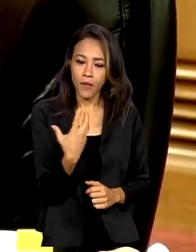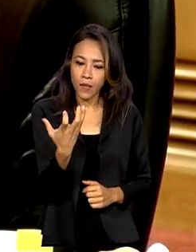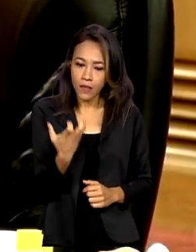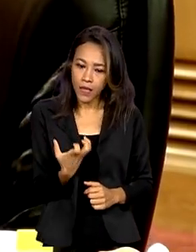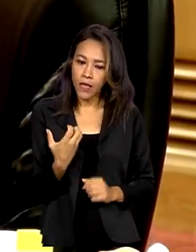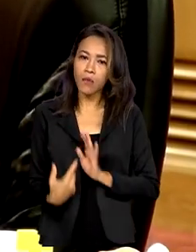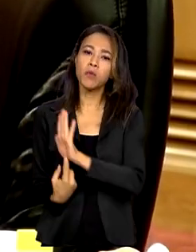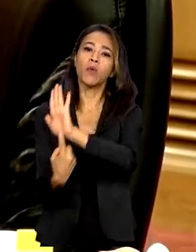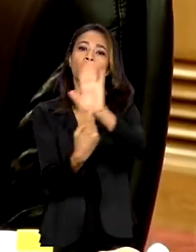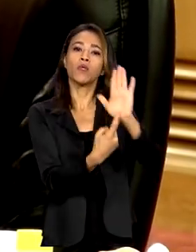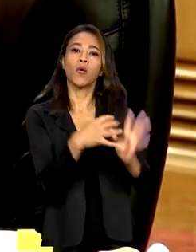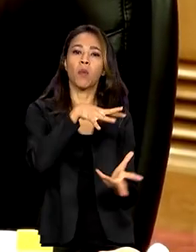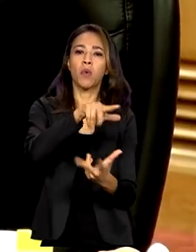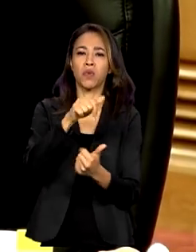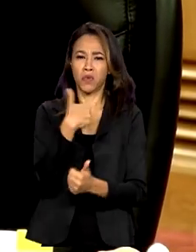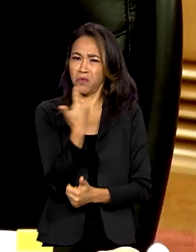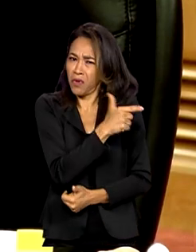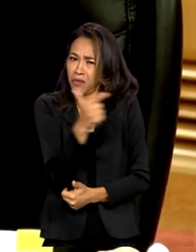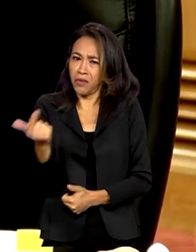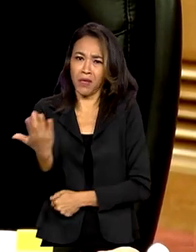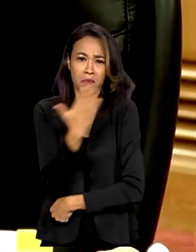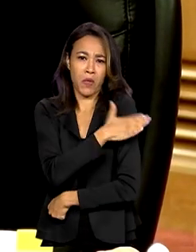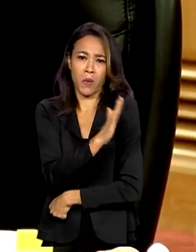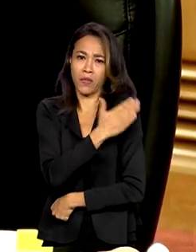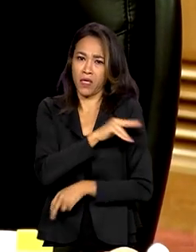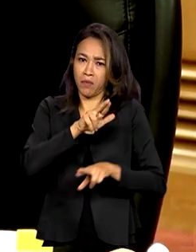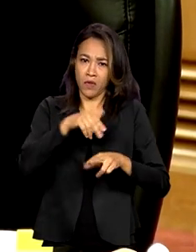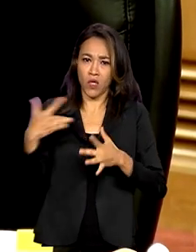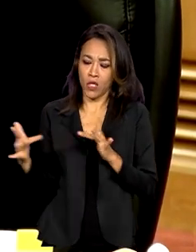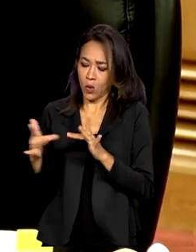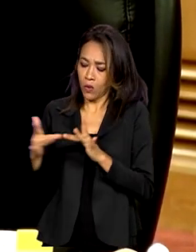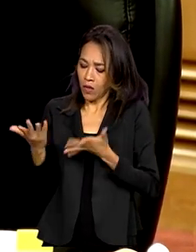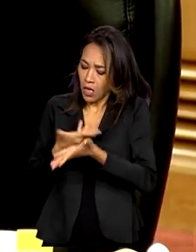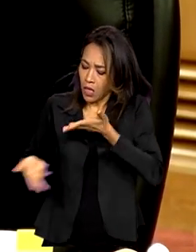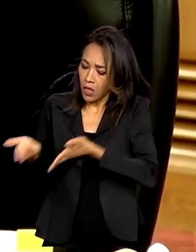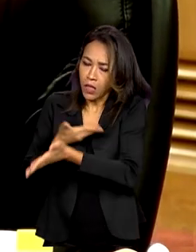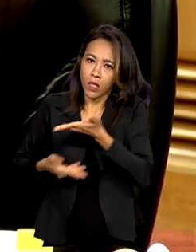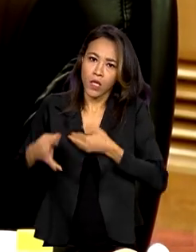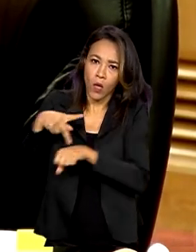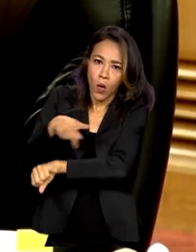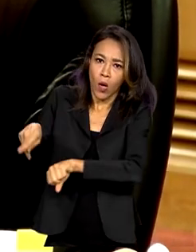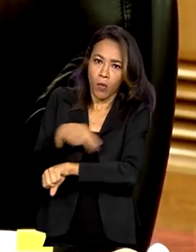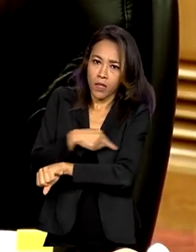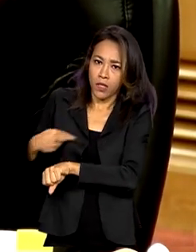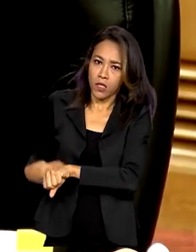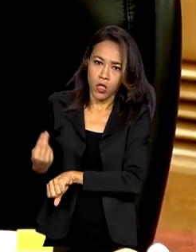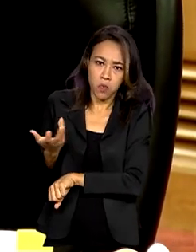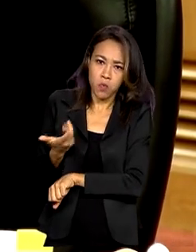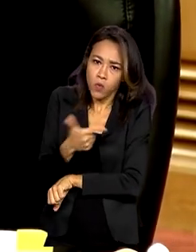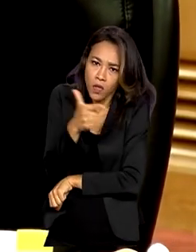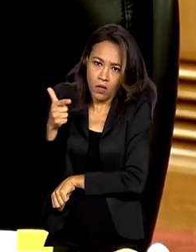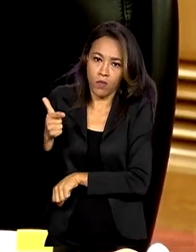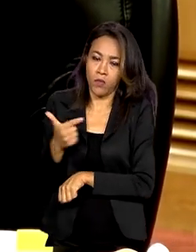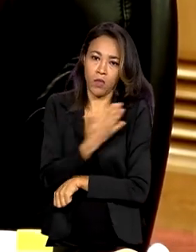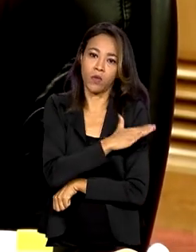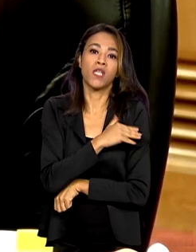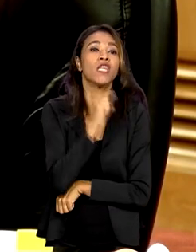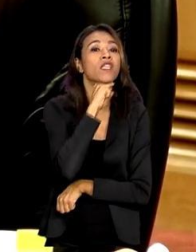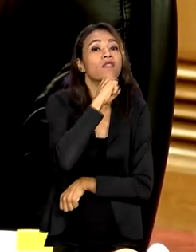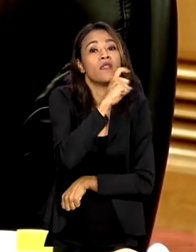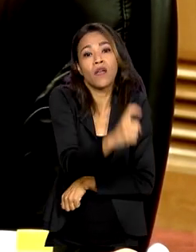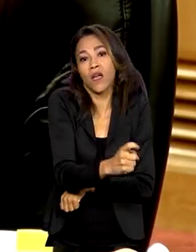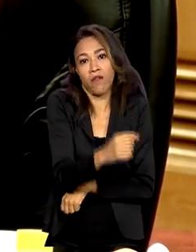não temos preconceito na nossa relação com o chineiro e que ninguém vai proibir